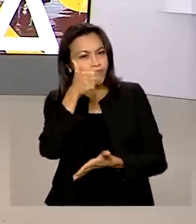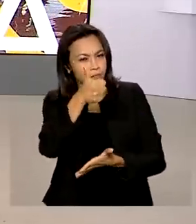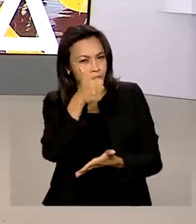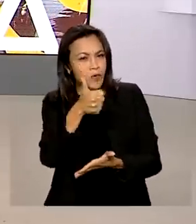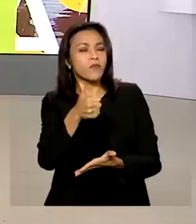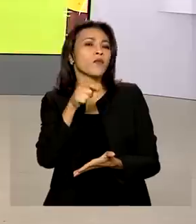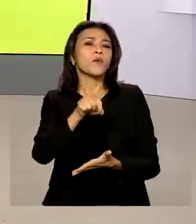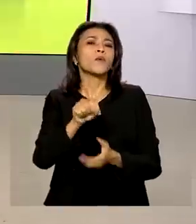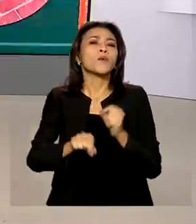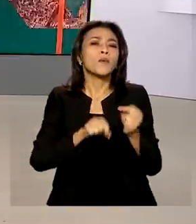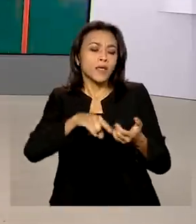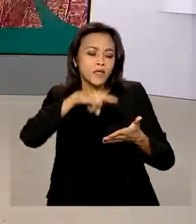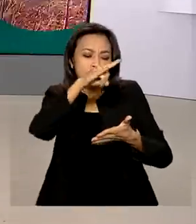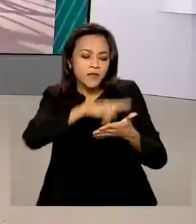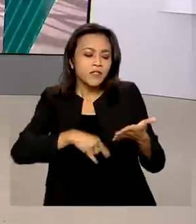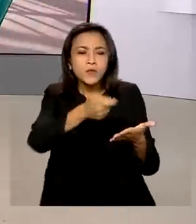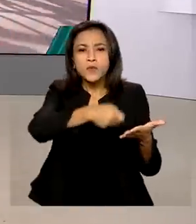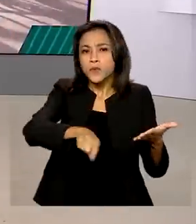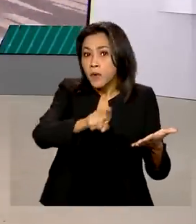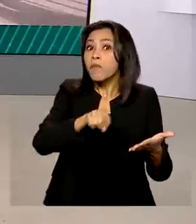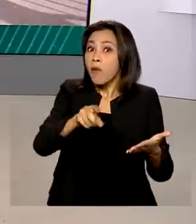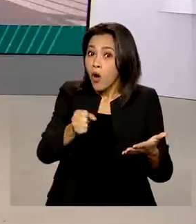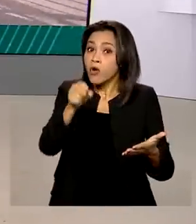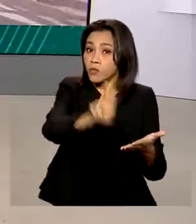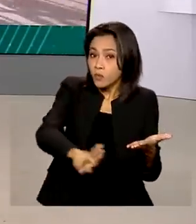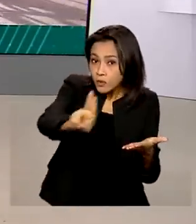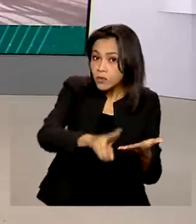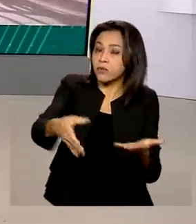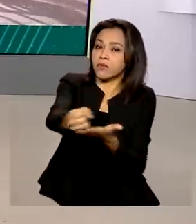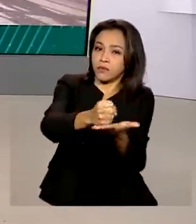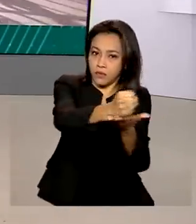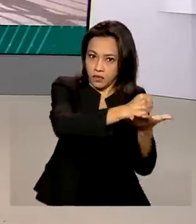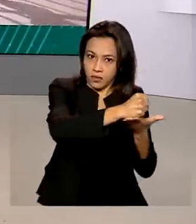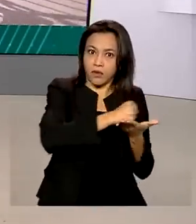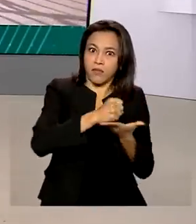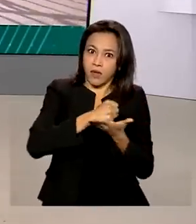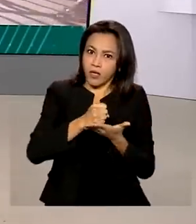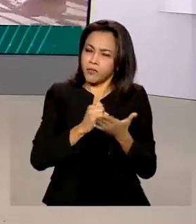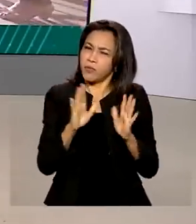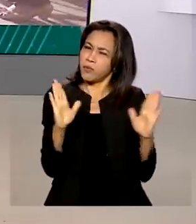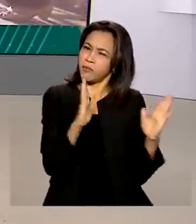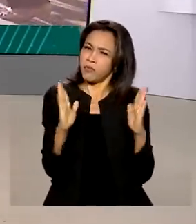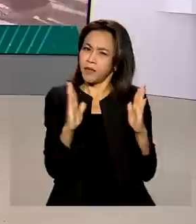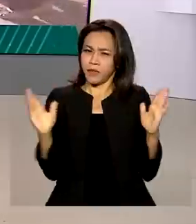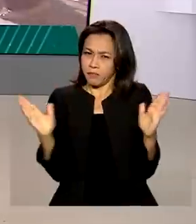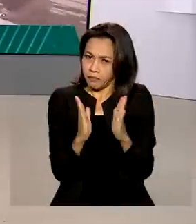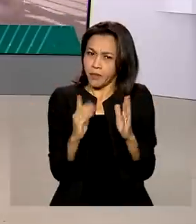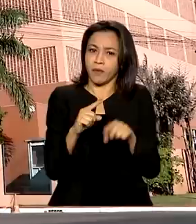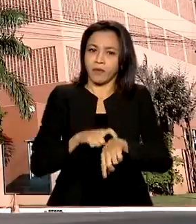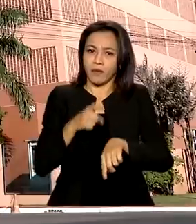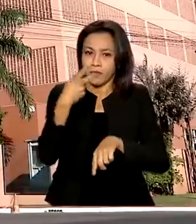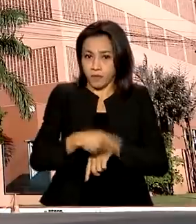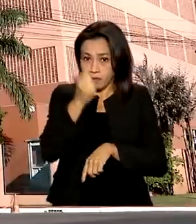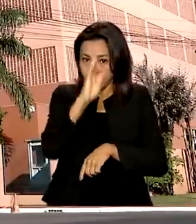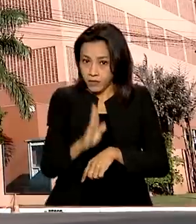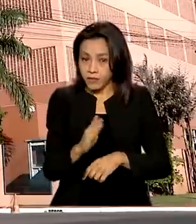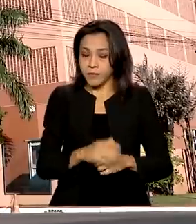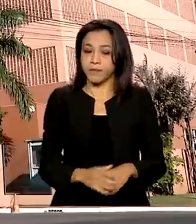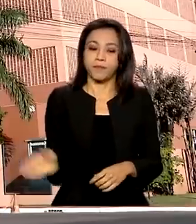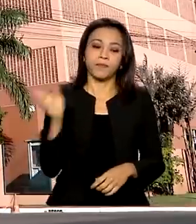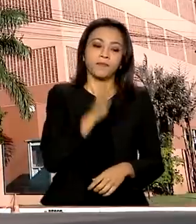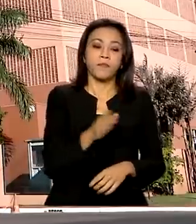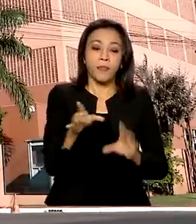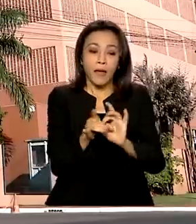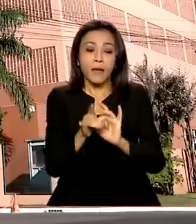para o Ministério da Saúde importar e usar os medicamentos de forma temporária no país. A autorização